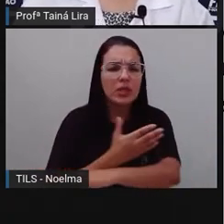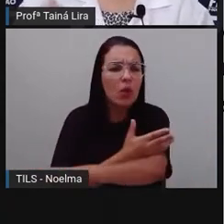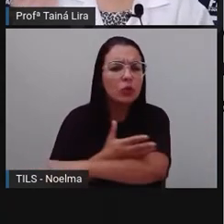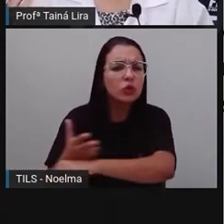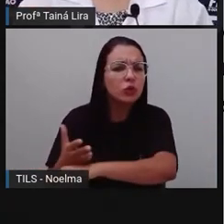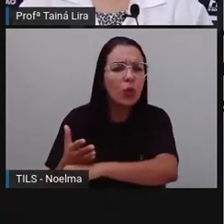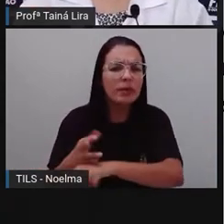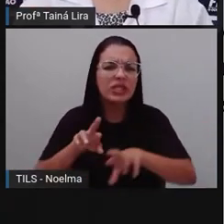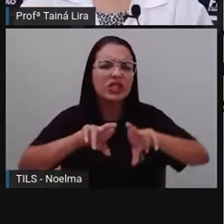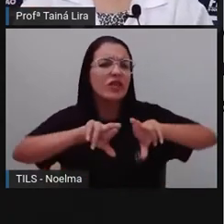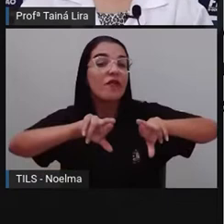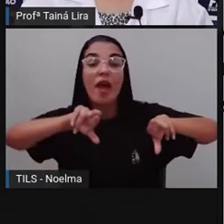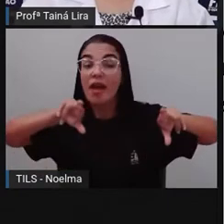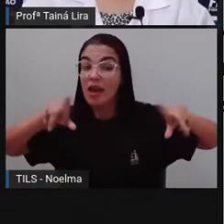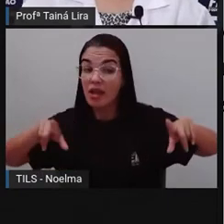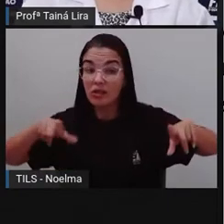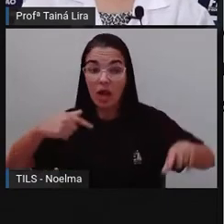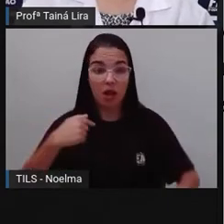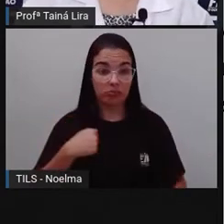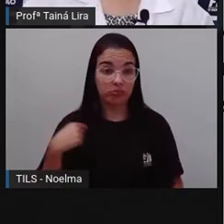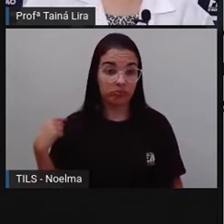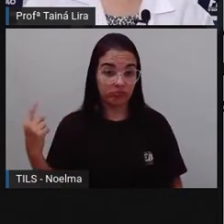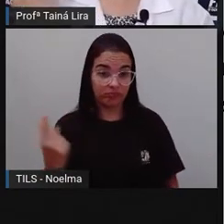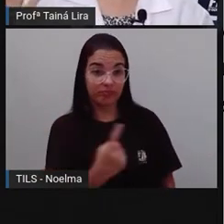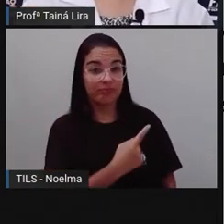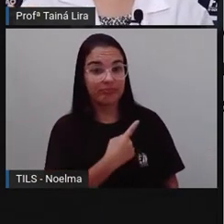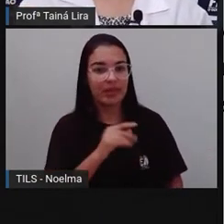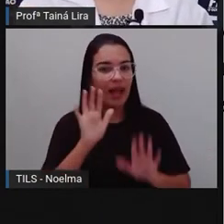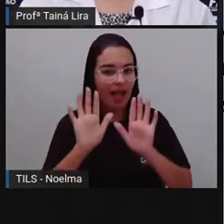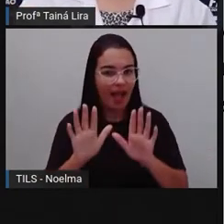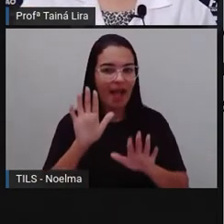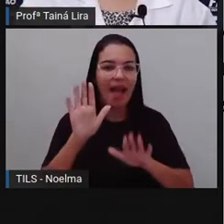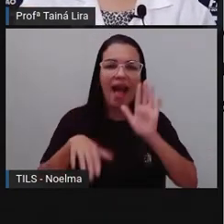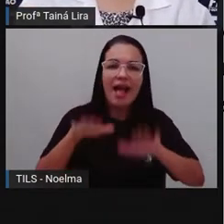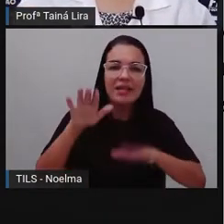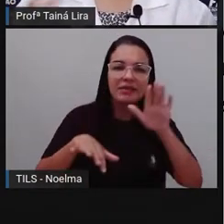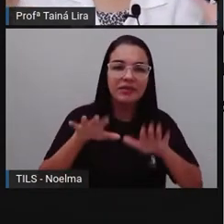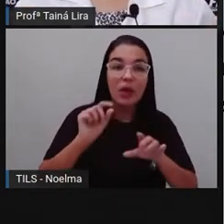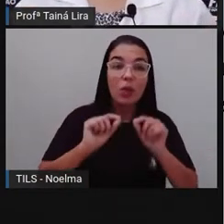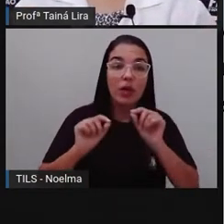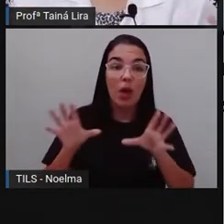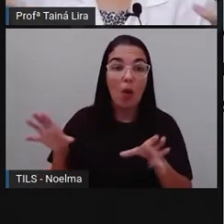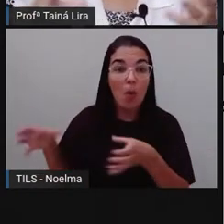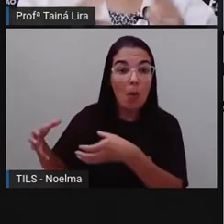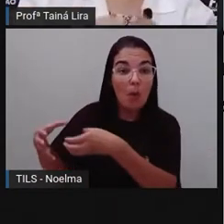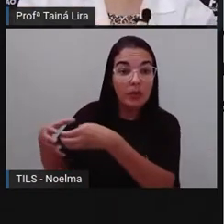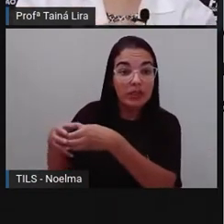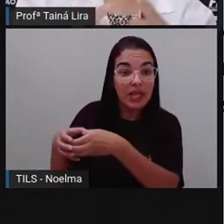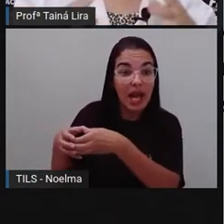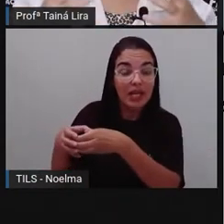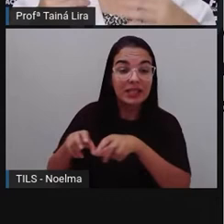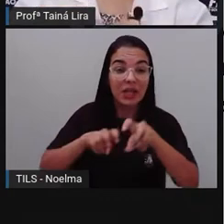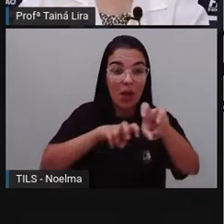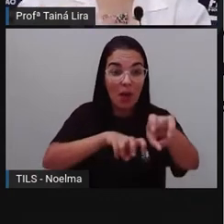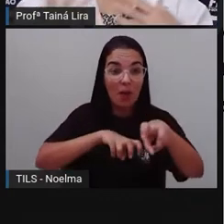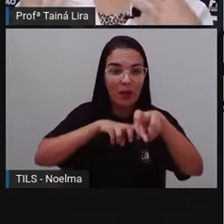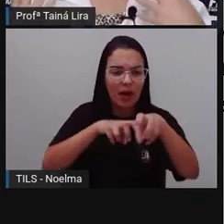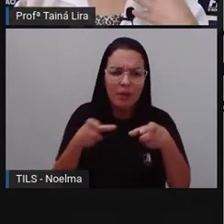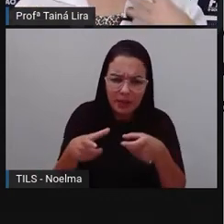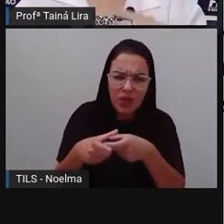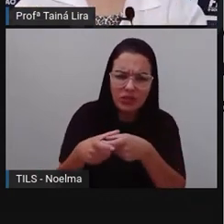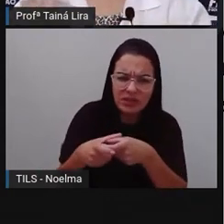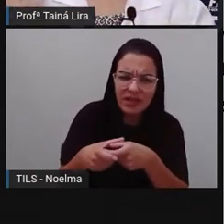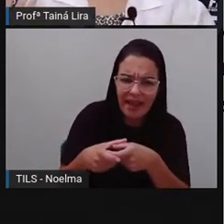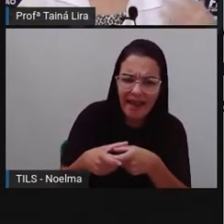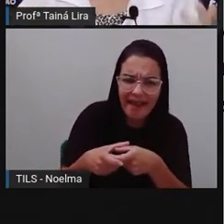Quais, por exemplo, pró? Então, olha lá, geralmente o campo, ele é menor, né? Do que a cidade, do que